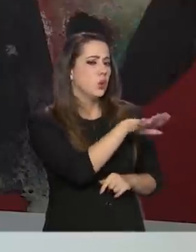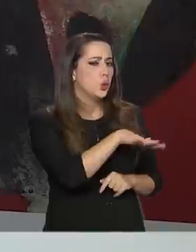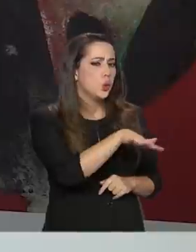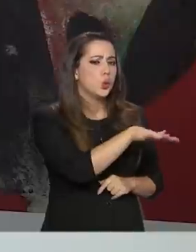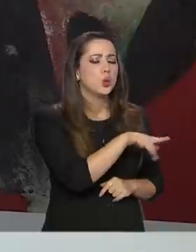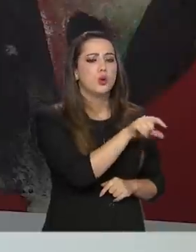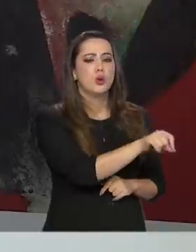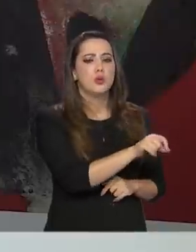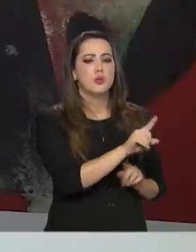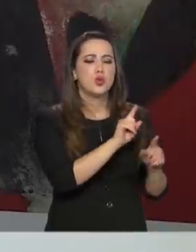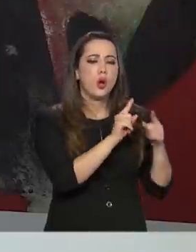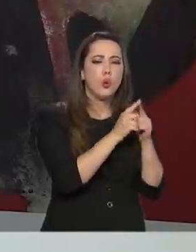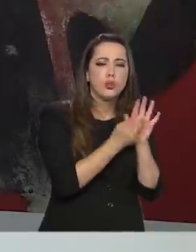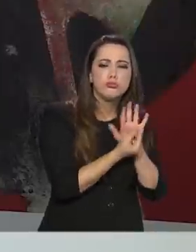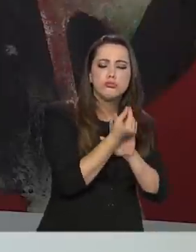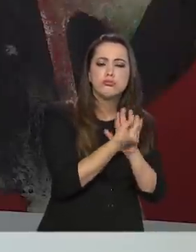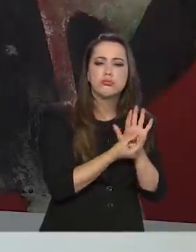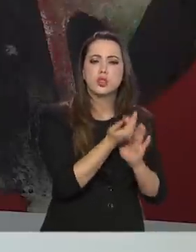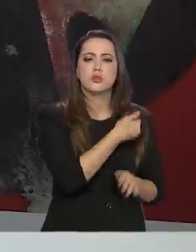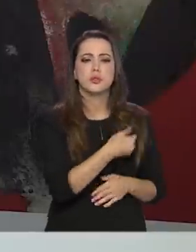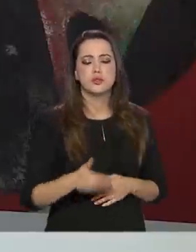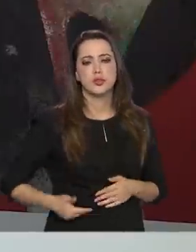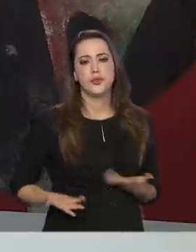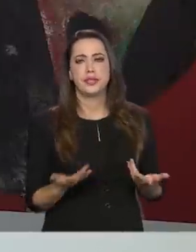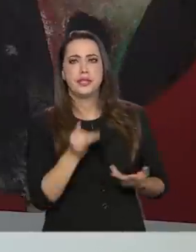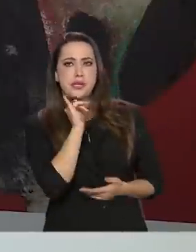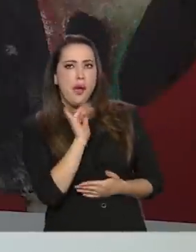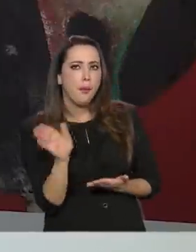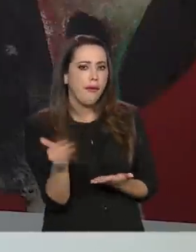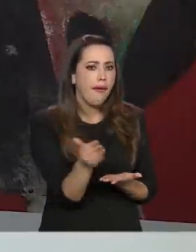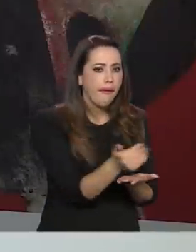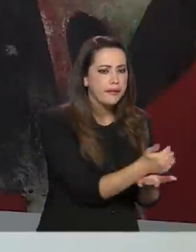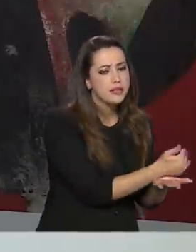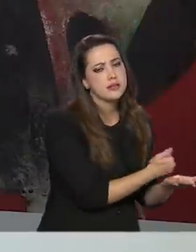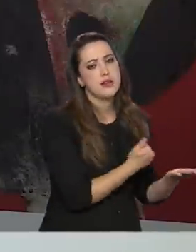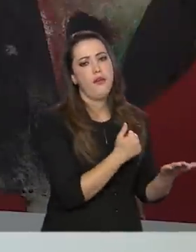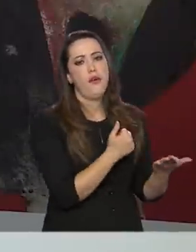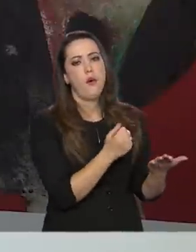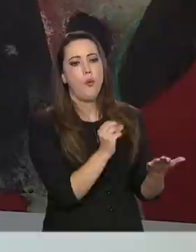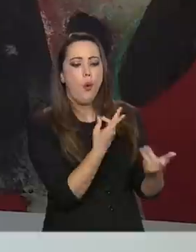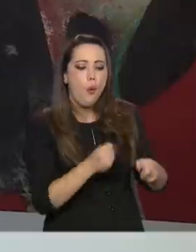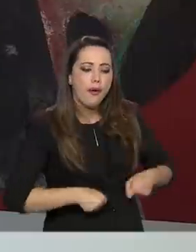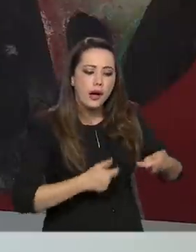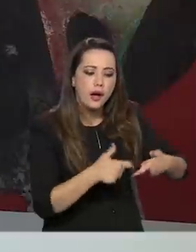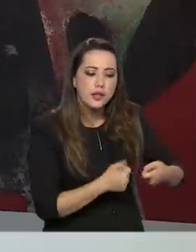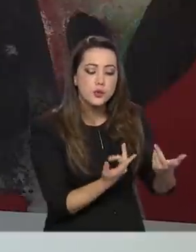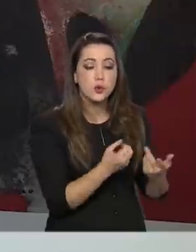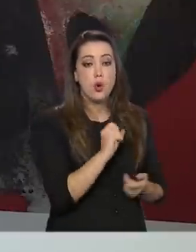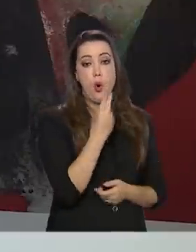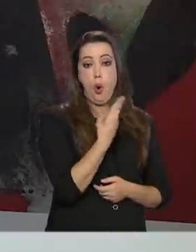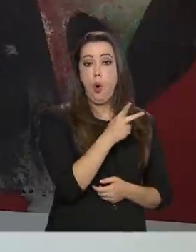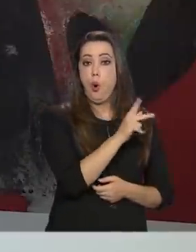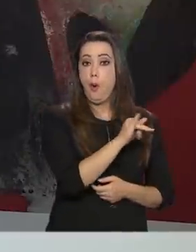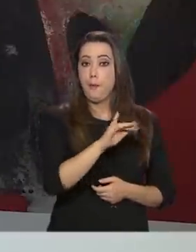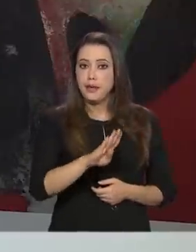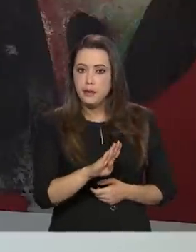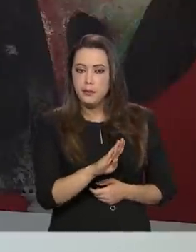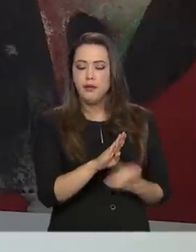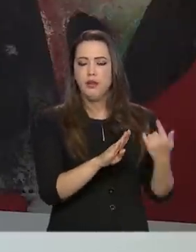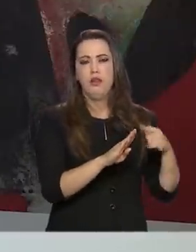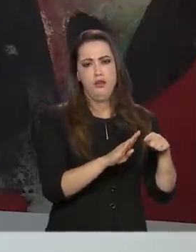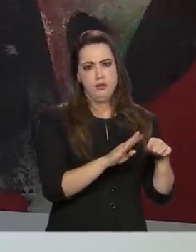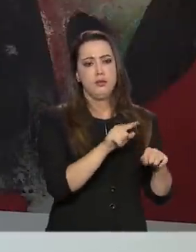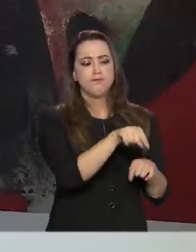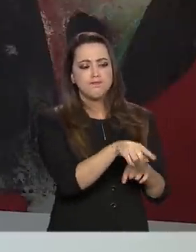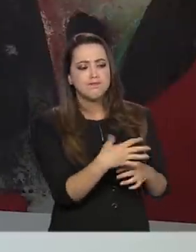contas públicas. Arrecadação, gasto, relação dívida PIB. Então, o mercado fornece essas informações para a